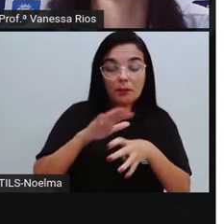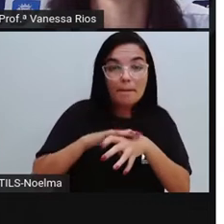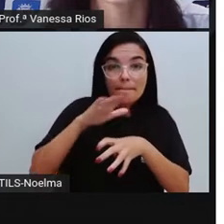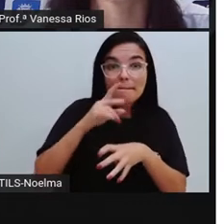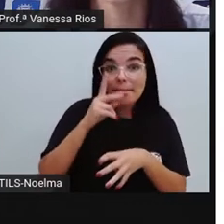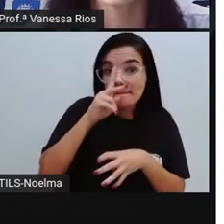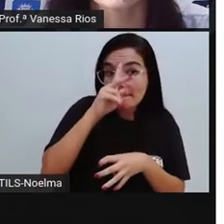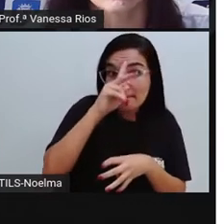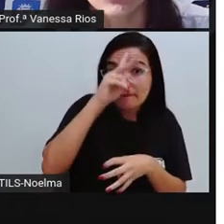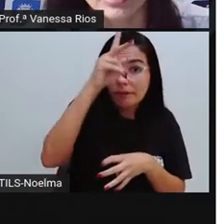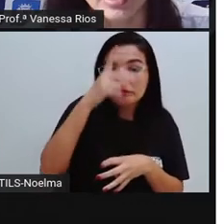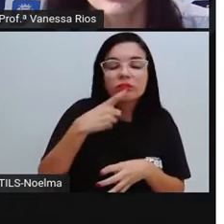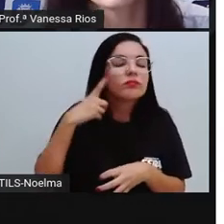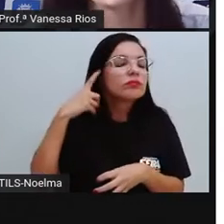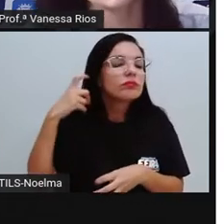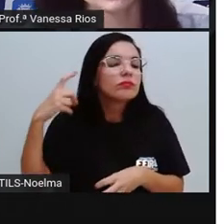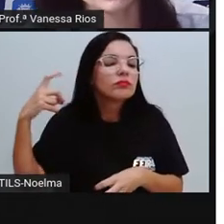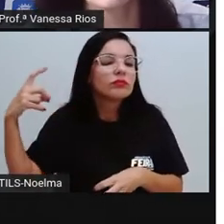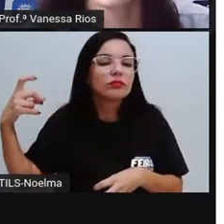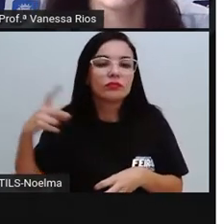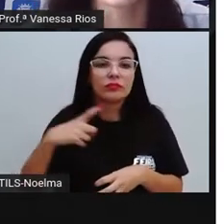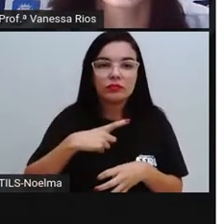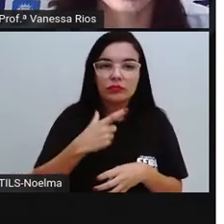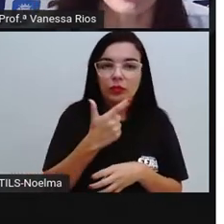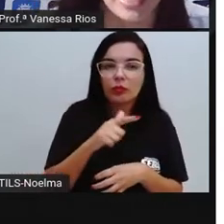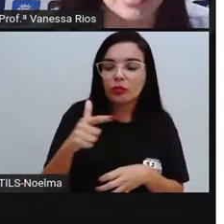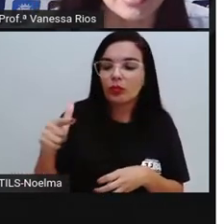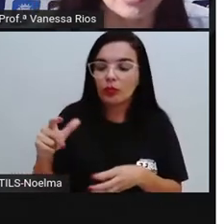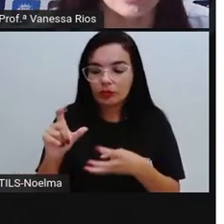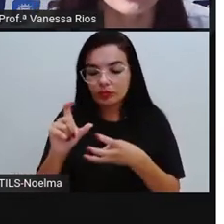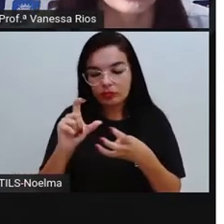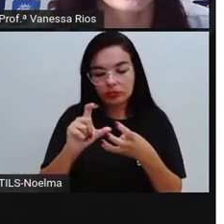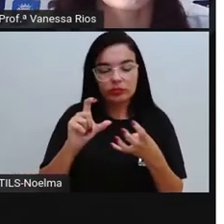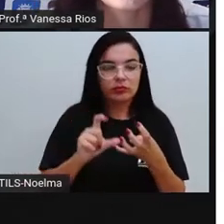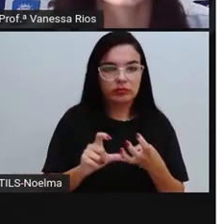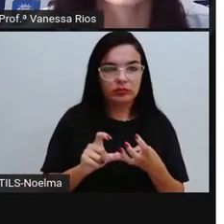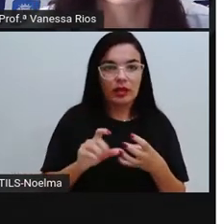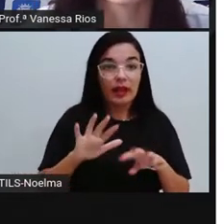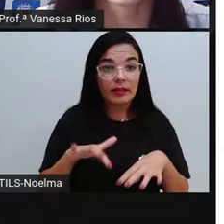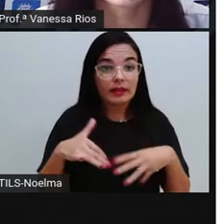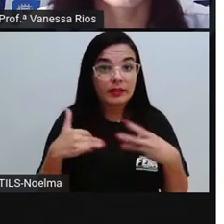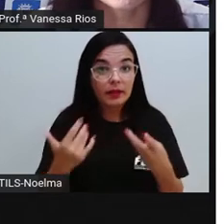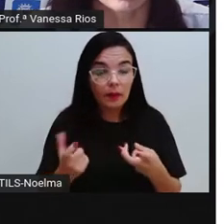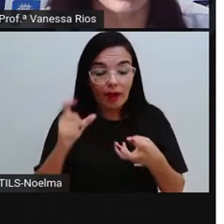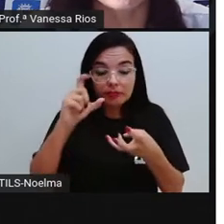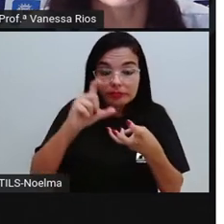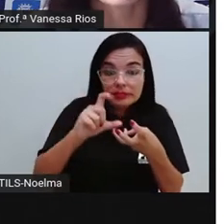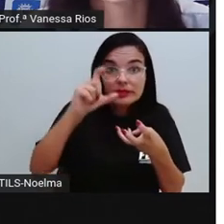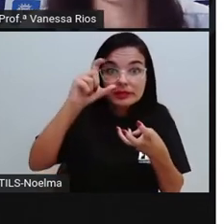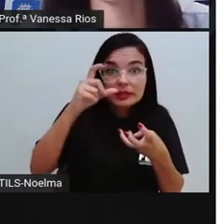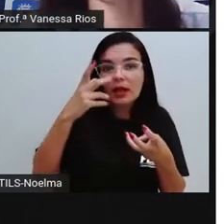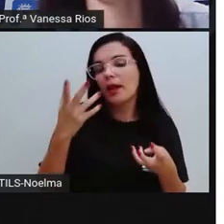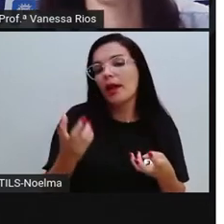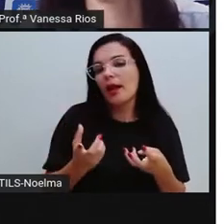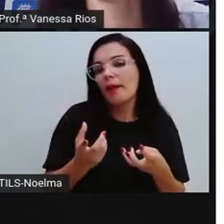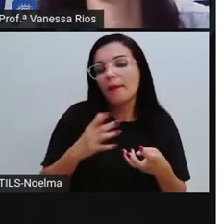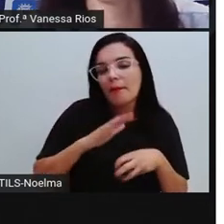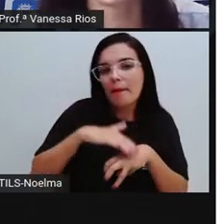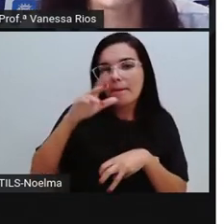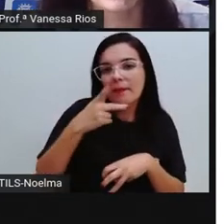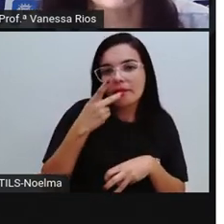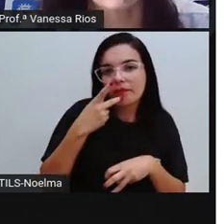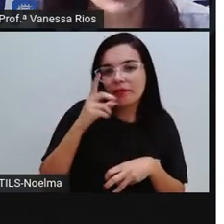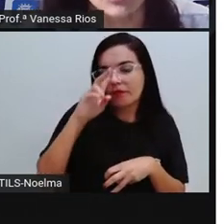intensidade sonora do que as demais. E aí esta sílaba que tem essa intensidade